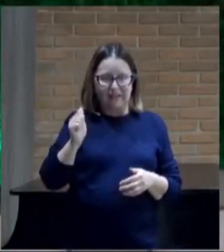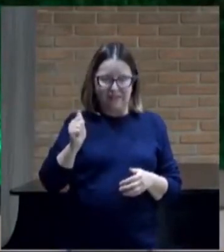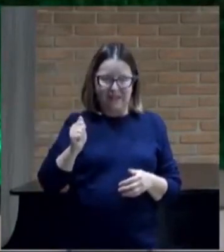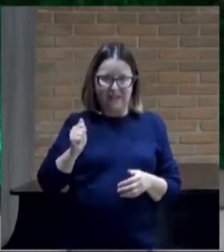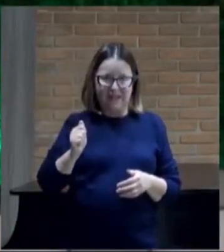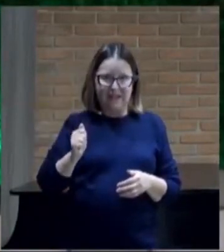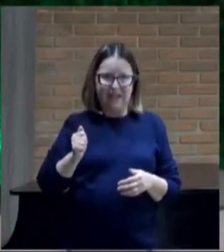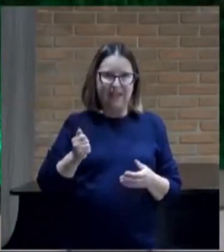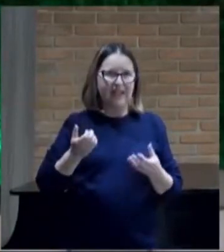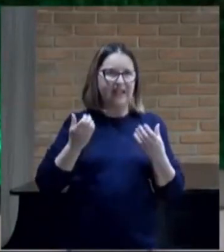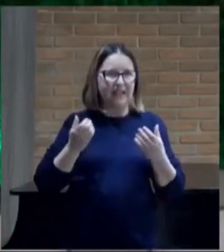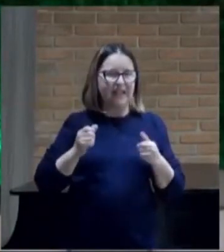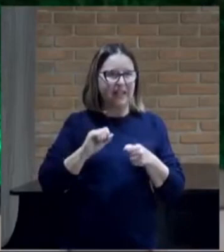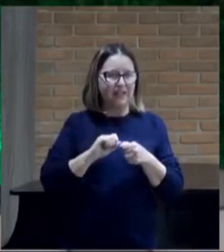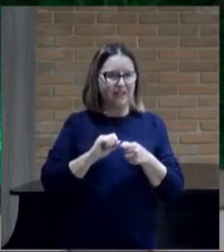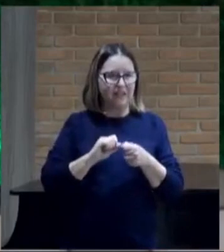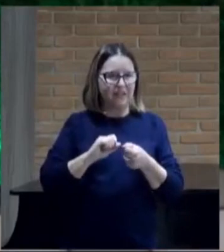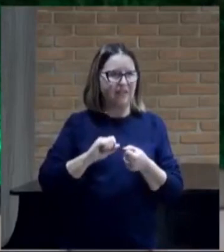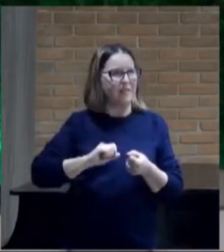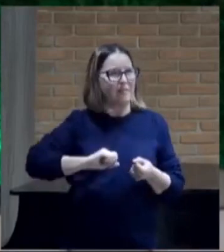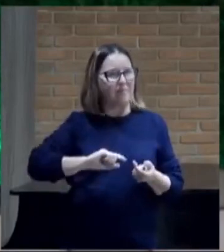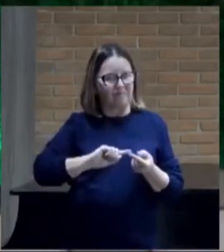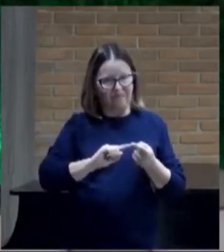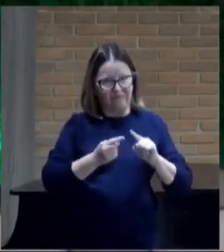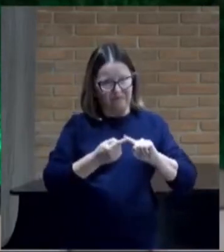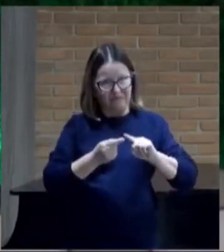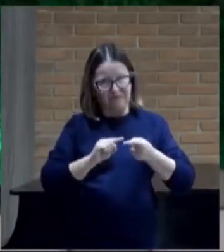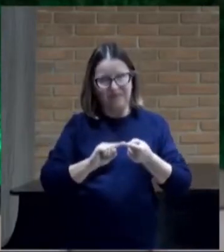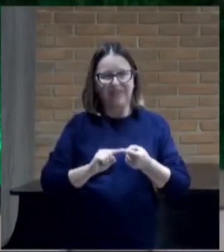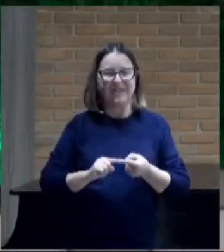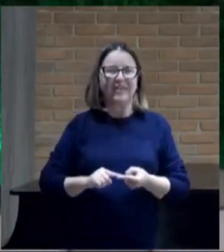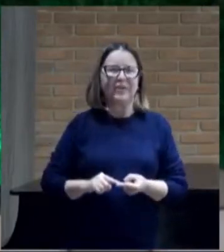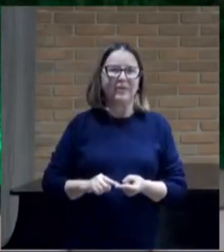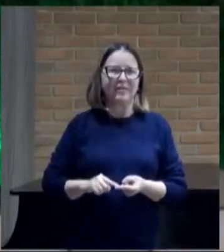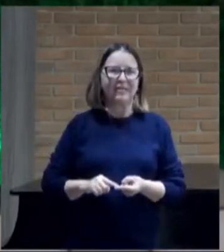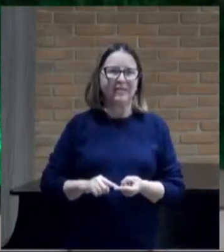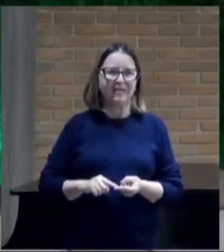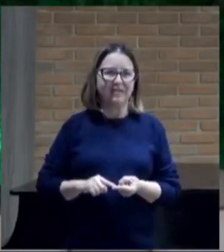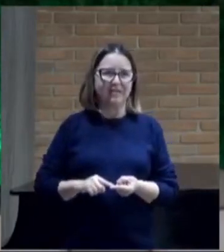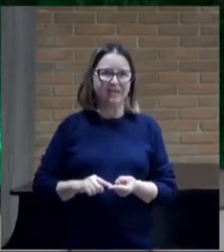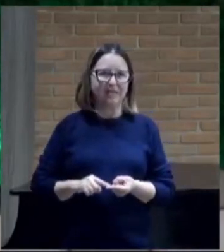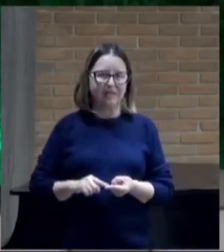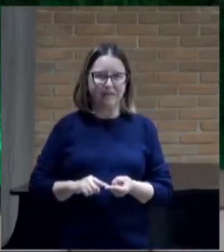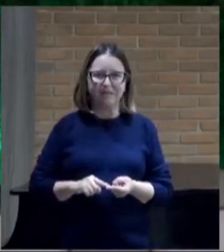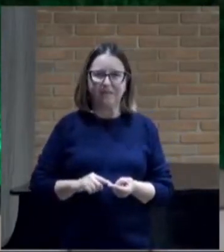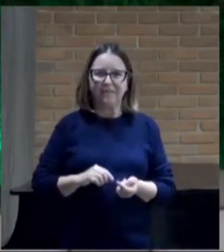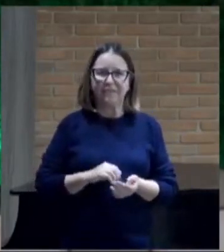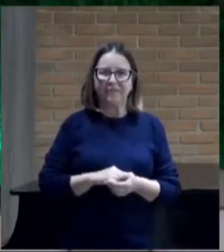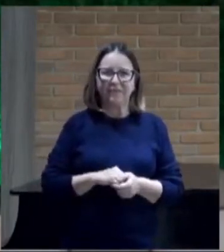negócios, fazer, ele, a gente vai fazendo concessões,